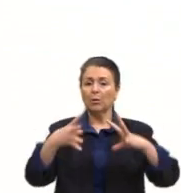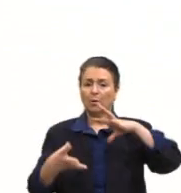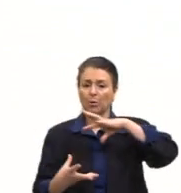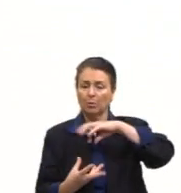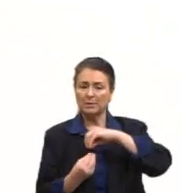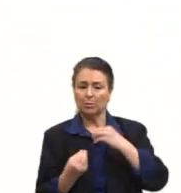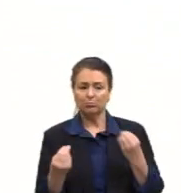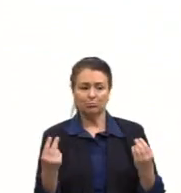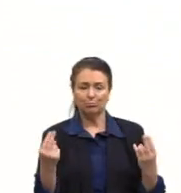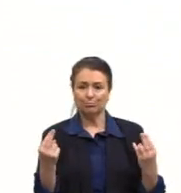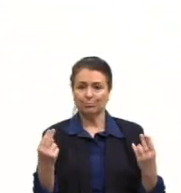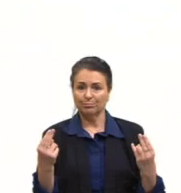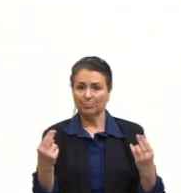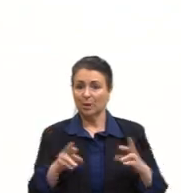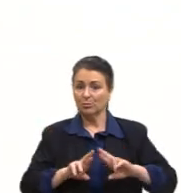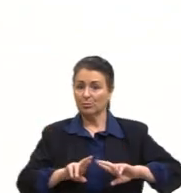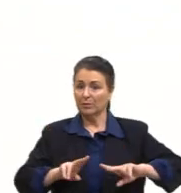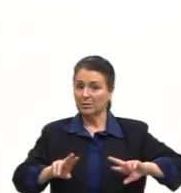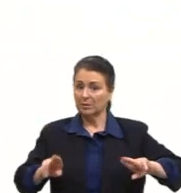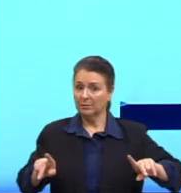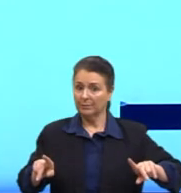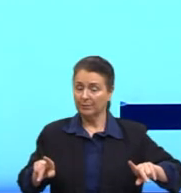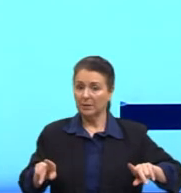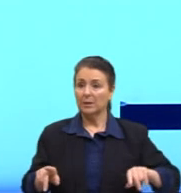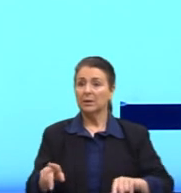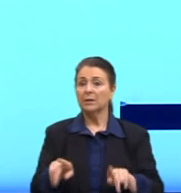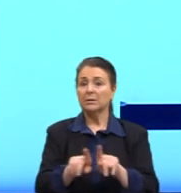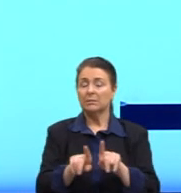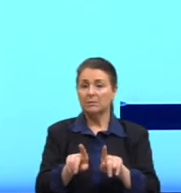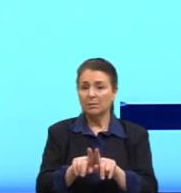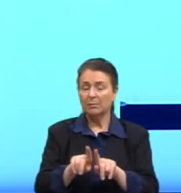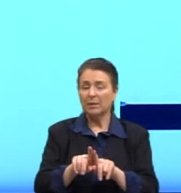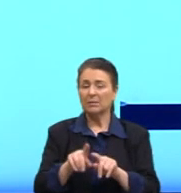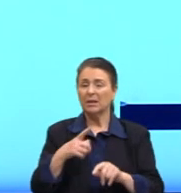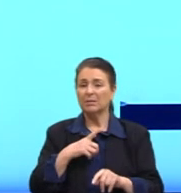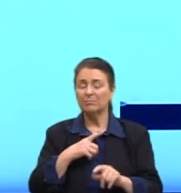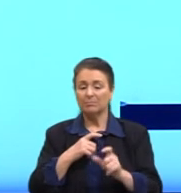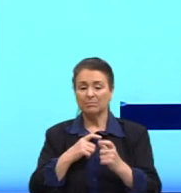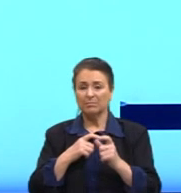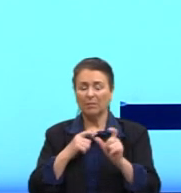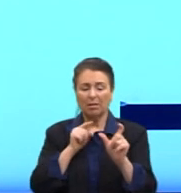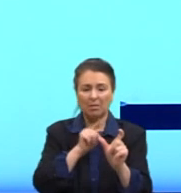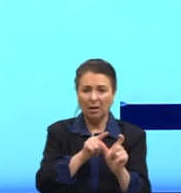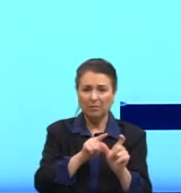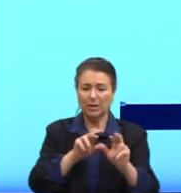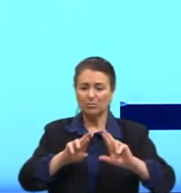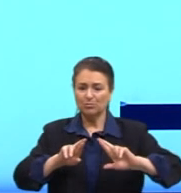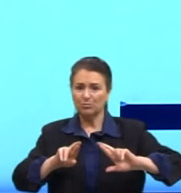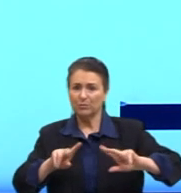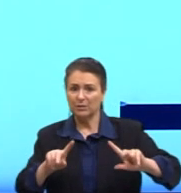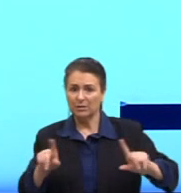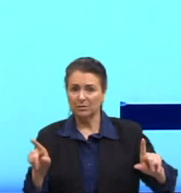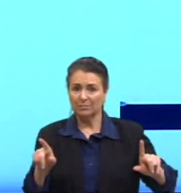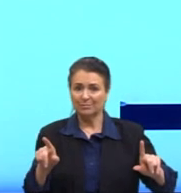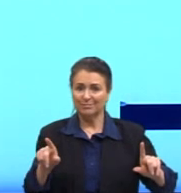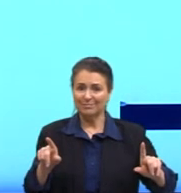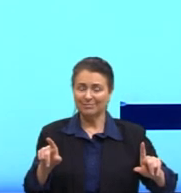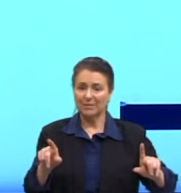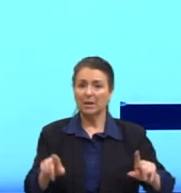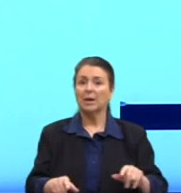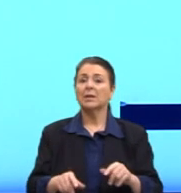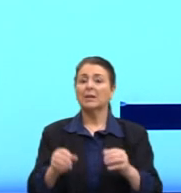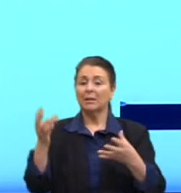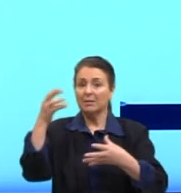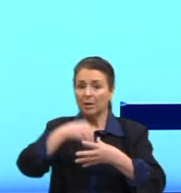é diferenciada. Então, sempre que fala esses termos, heterogênea, diferenciada, faz parte da pós